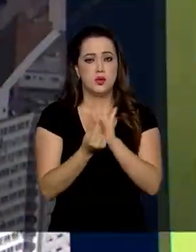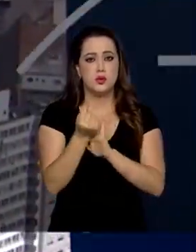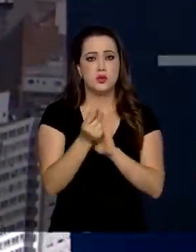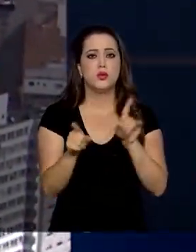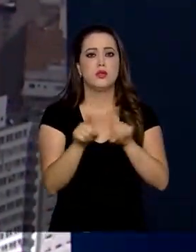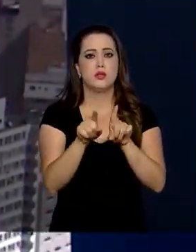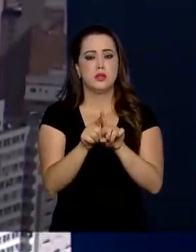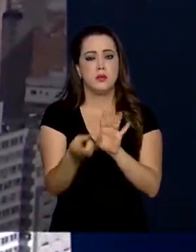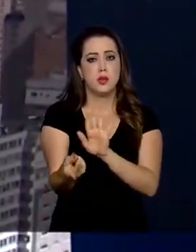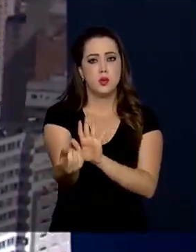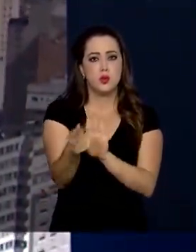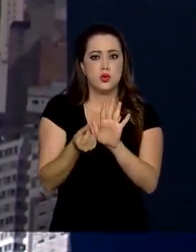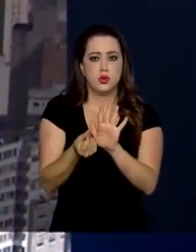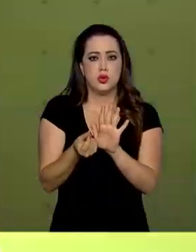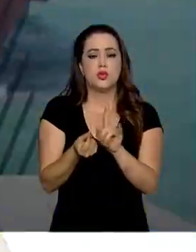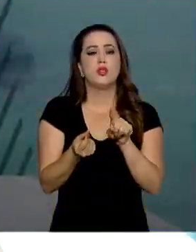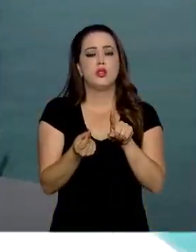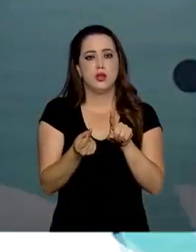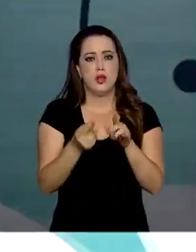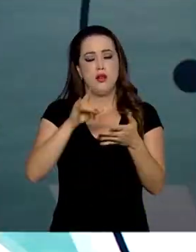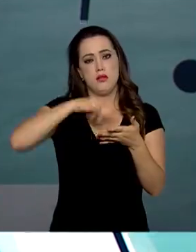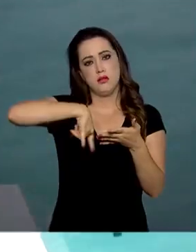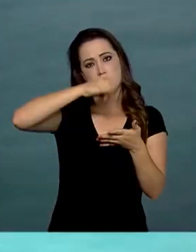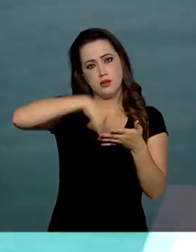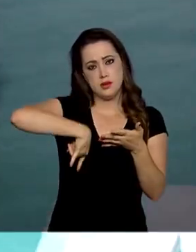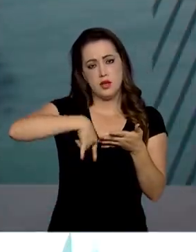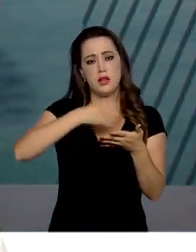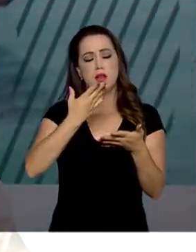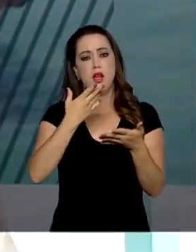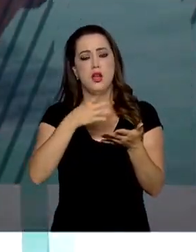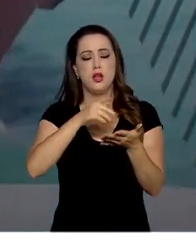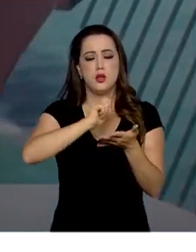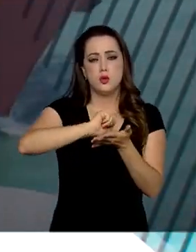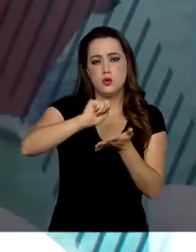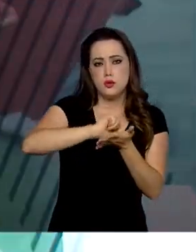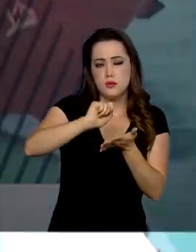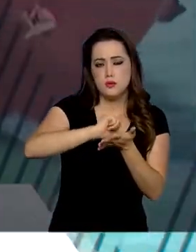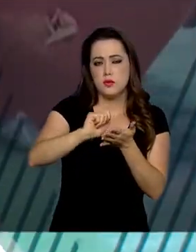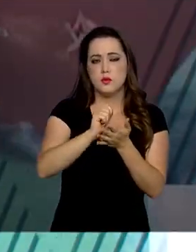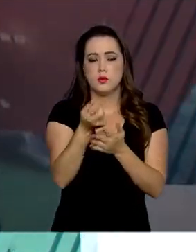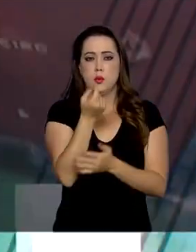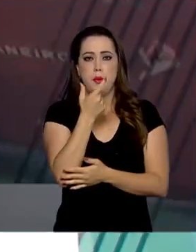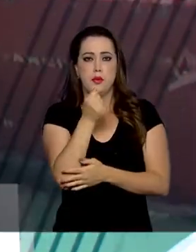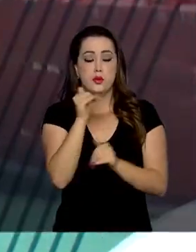veio também a Receita Digital, que tem ajudado muitos pacientes a não interromperem o tratamento.